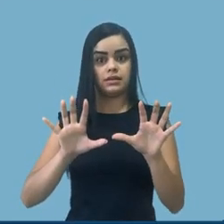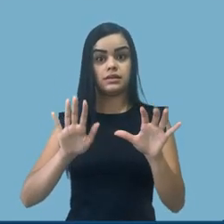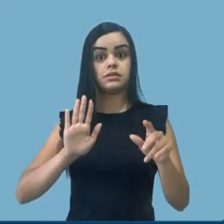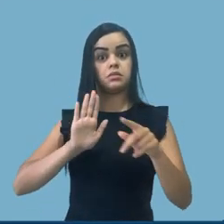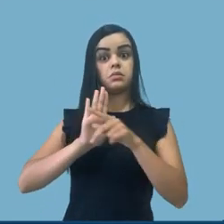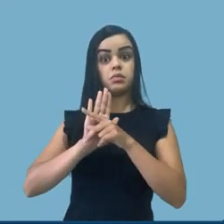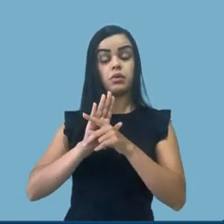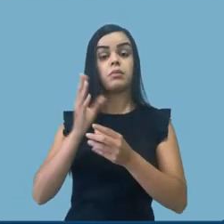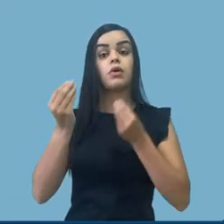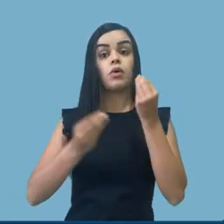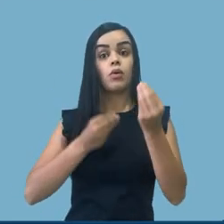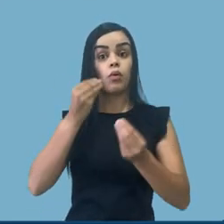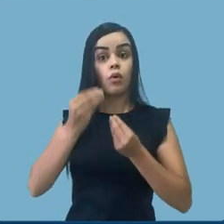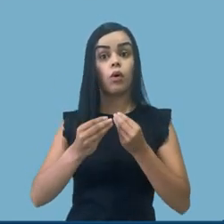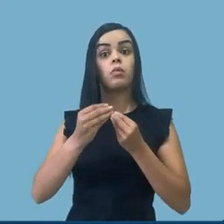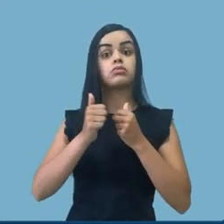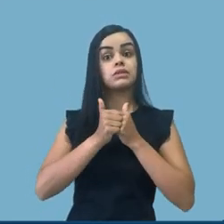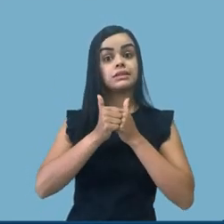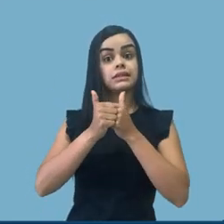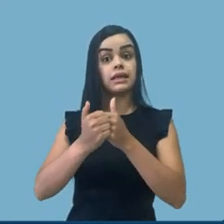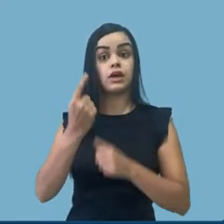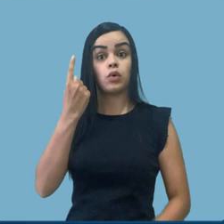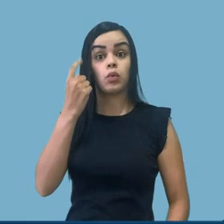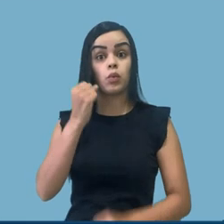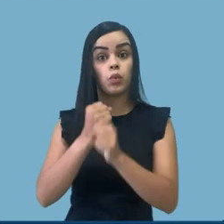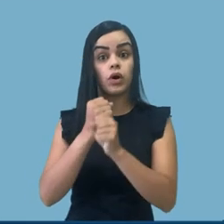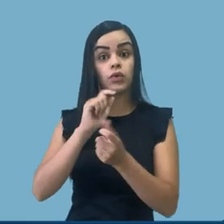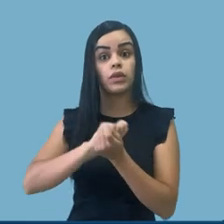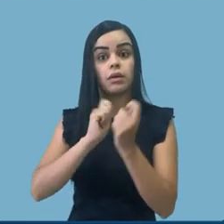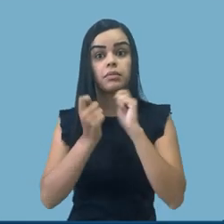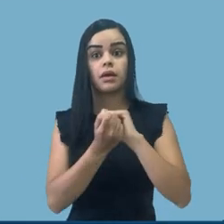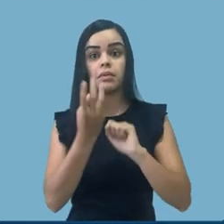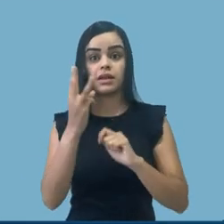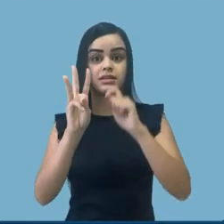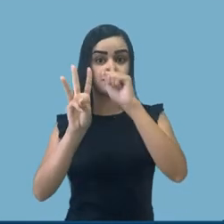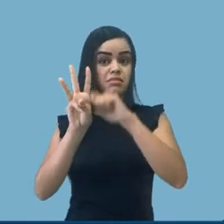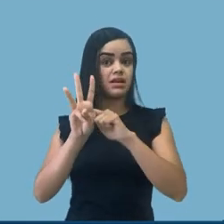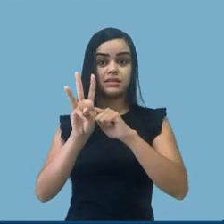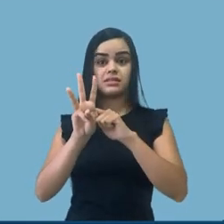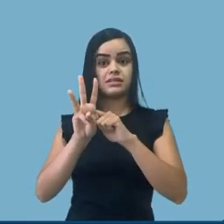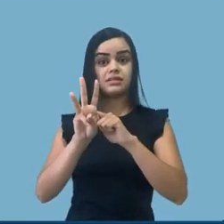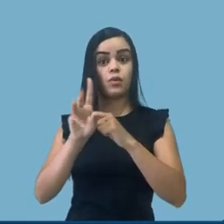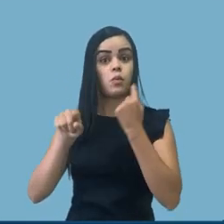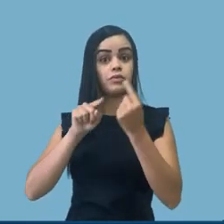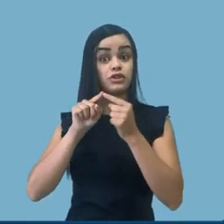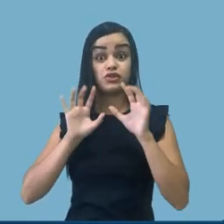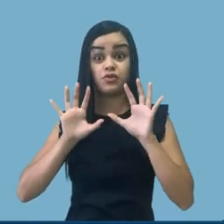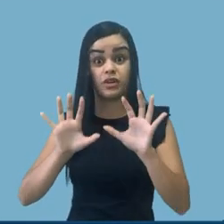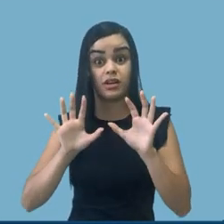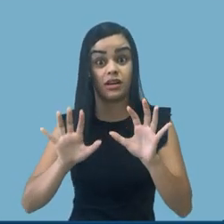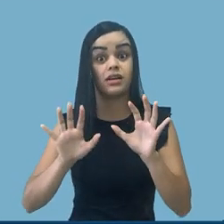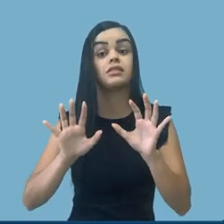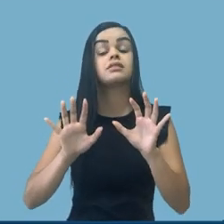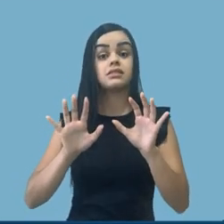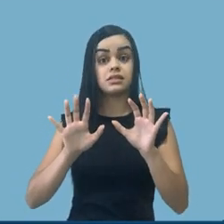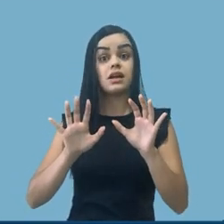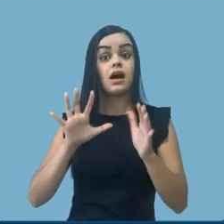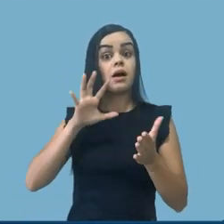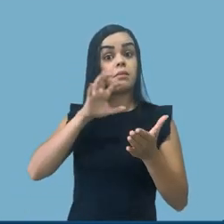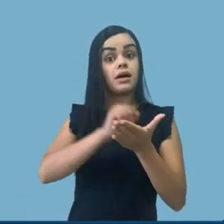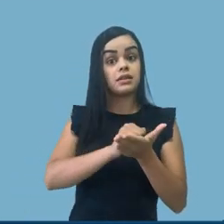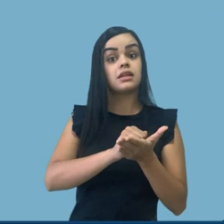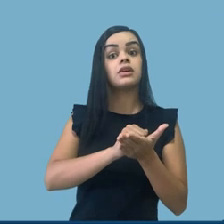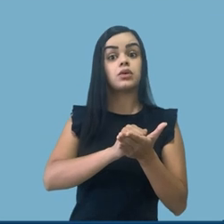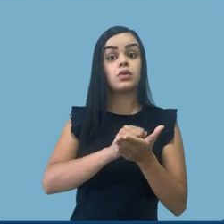a como cumprir ou a cumprir um ano em três meses. Então, esse deslocamento da garantia das matrículas também